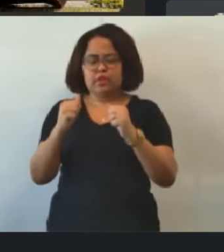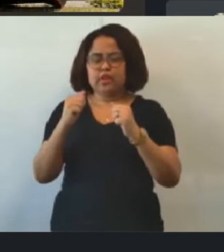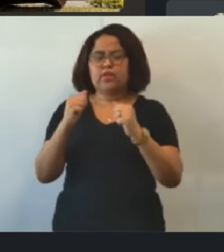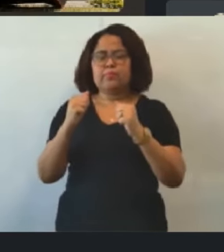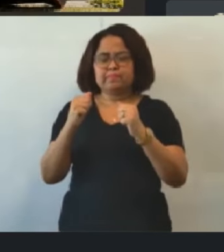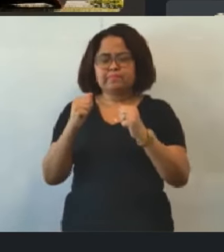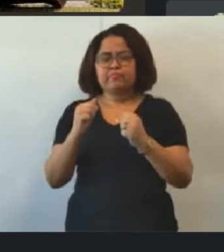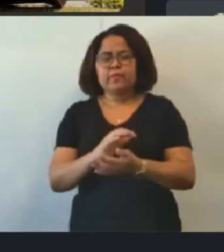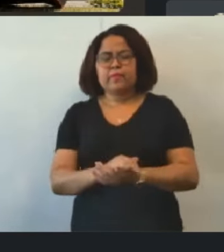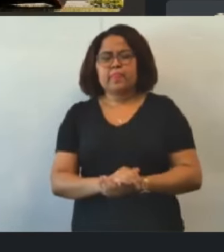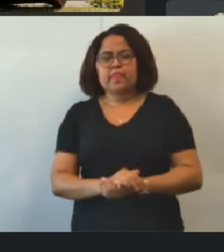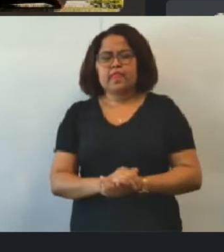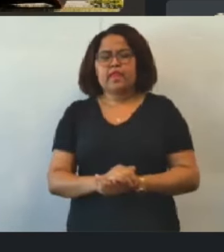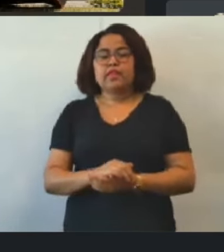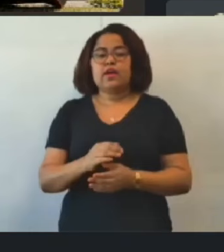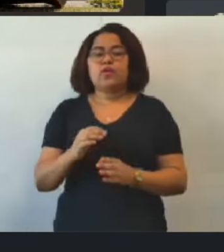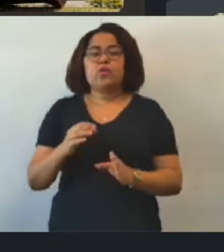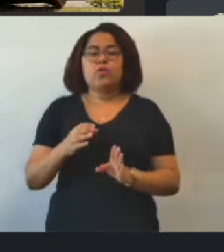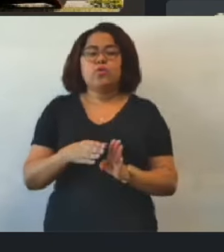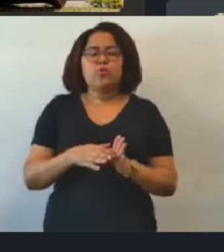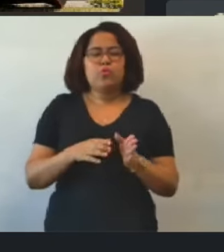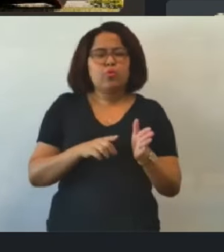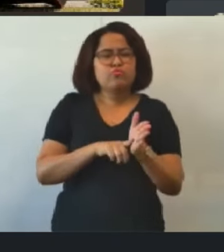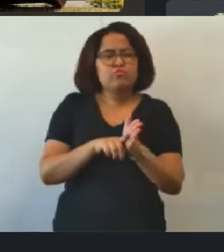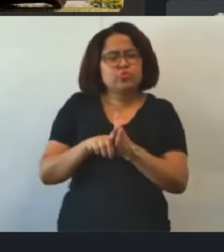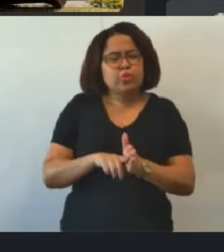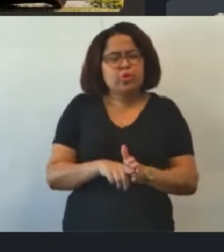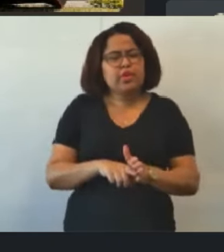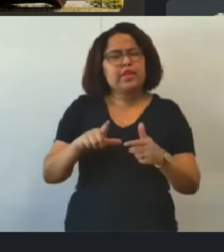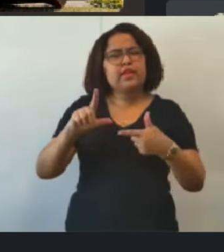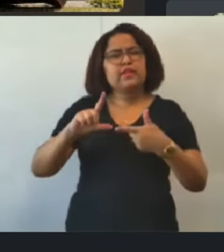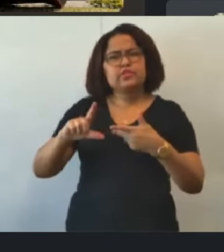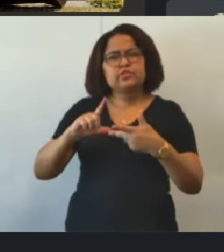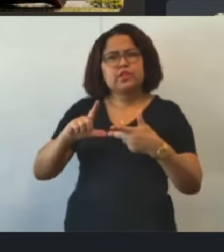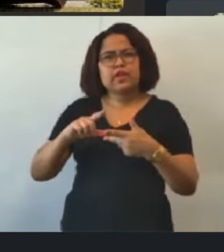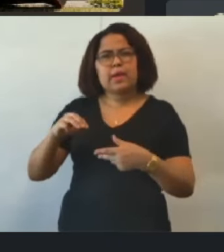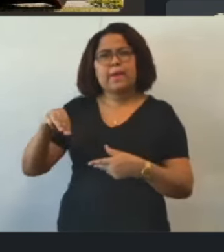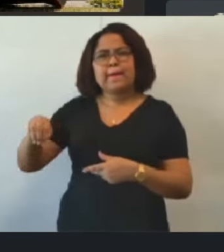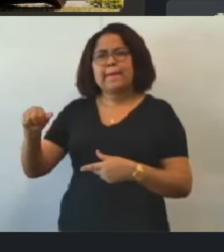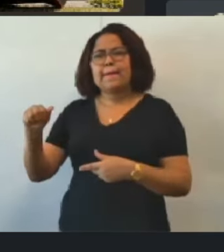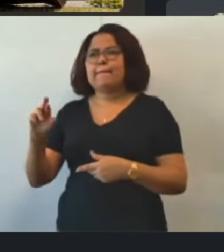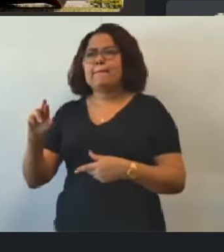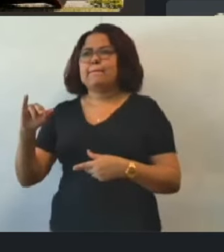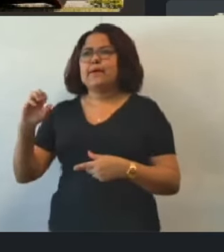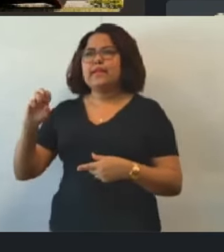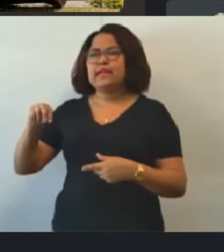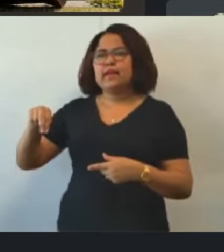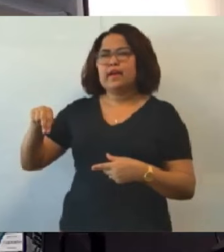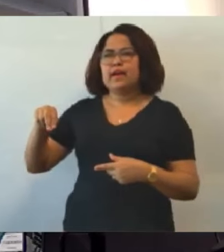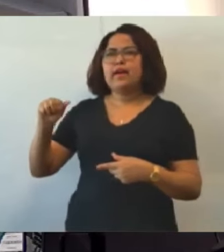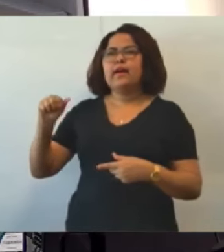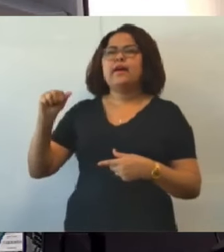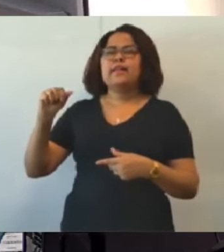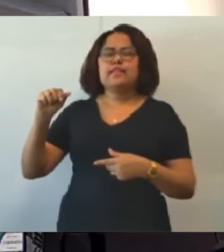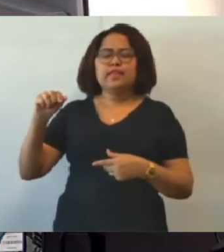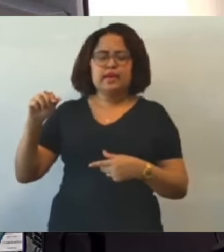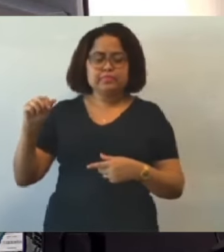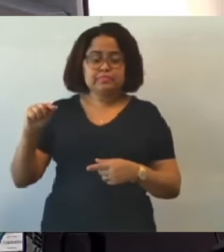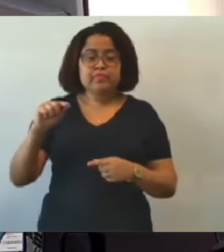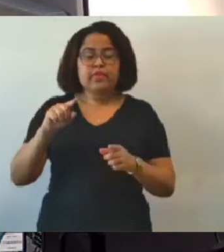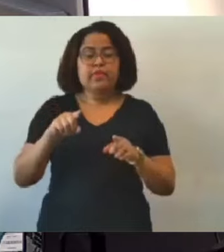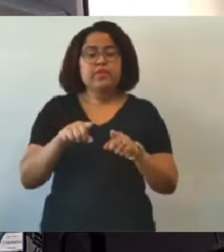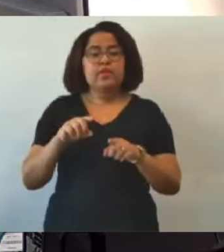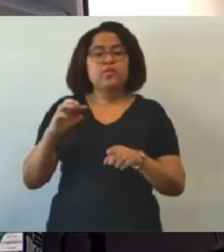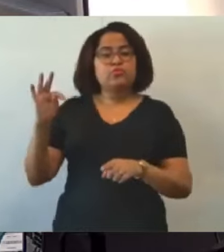da consultoria legislativa. Então, eu gostaria de agradecer a Mariana Abreu Torres, que compareceu nas nossas visitas no